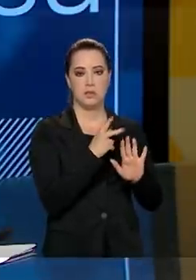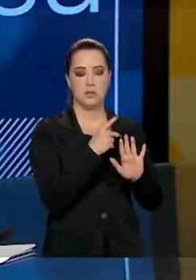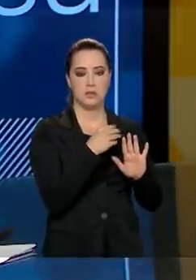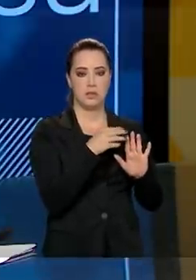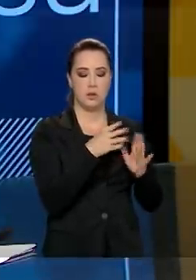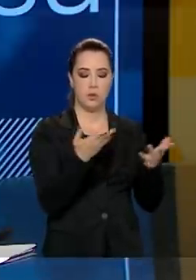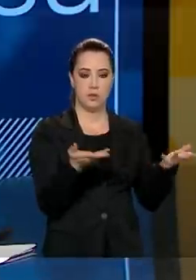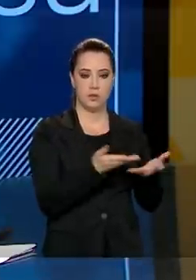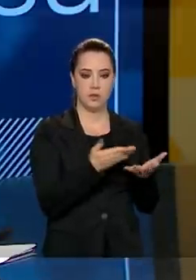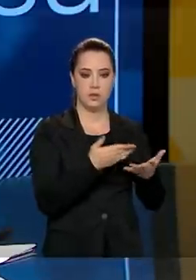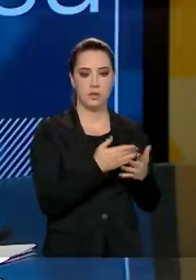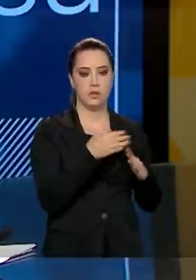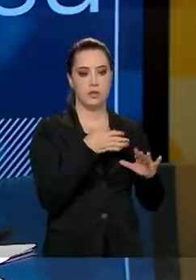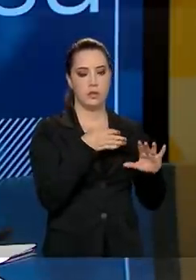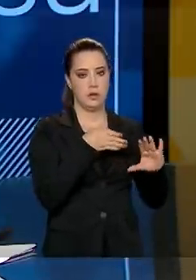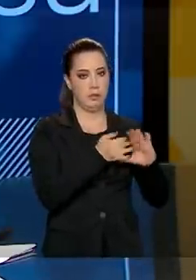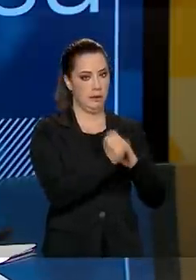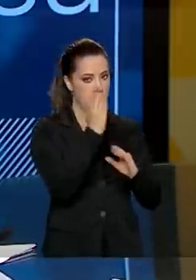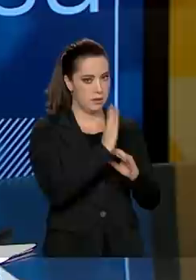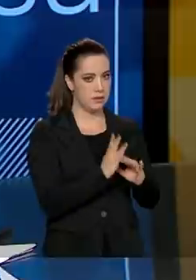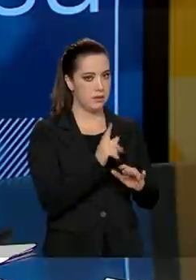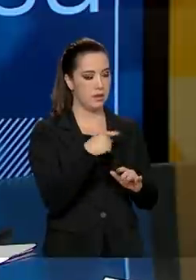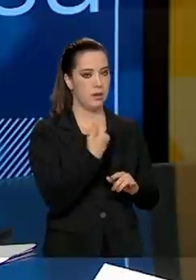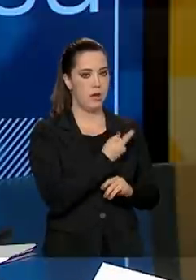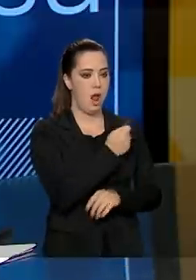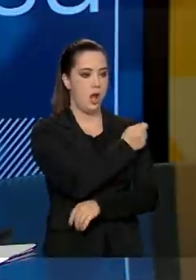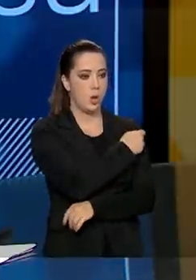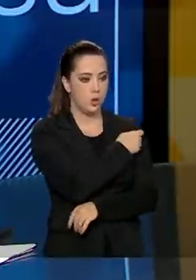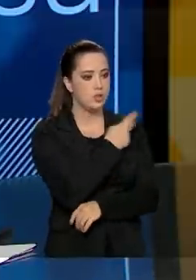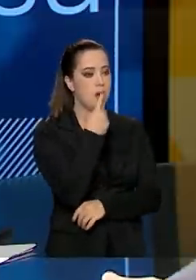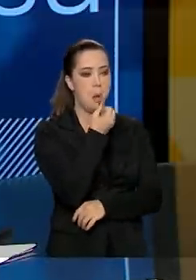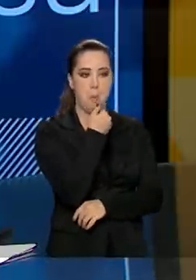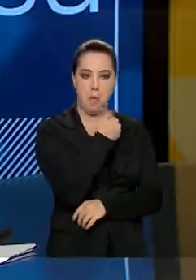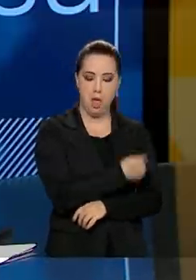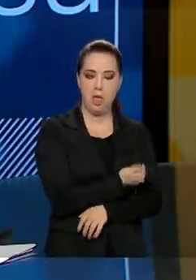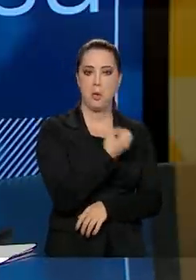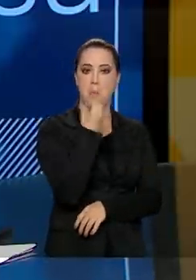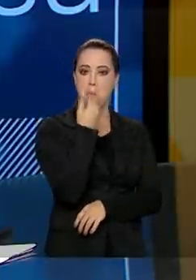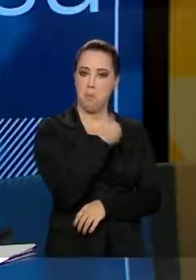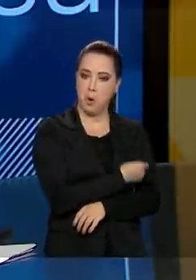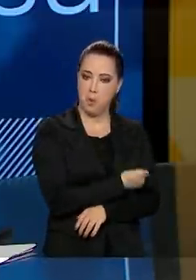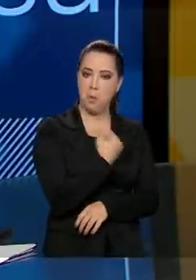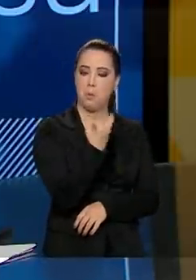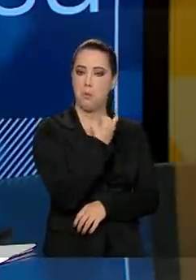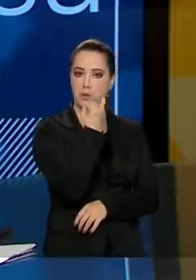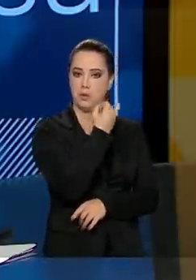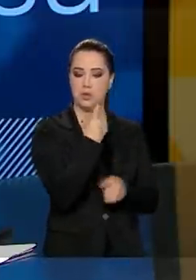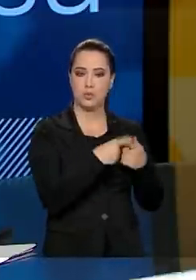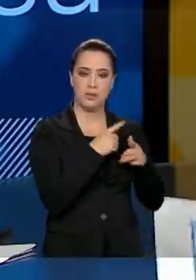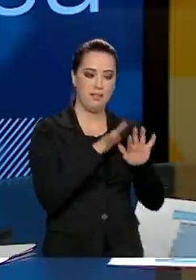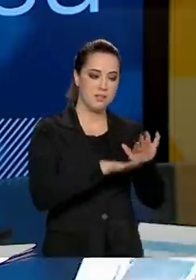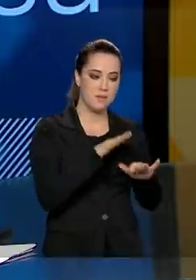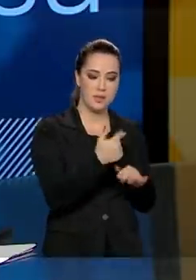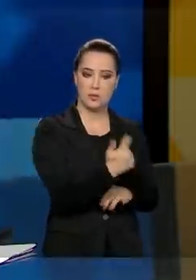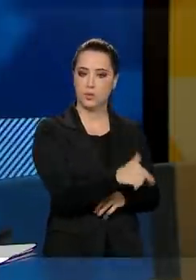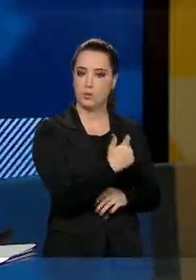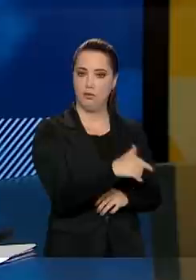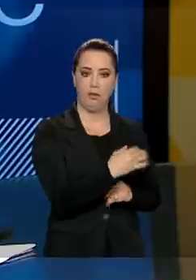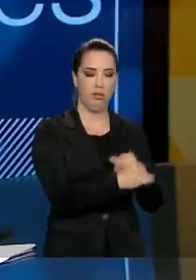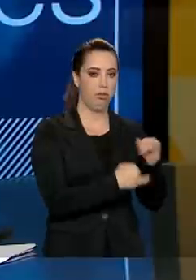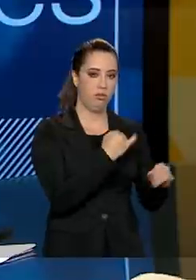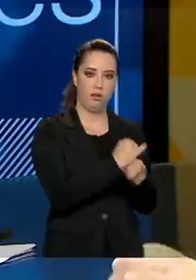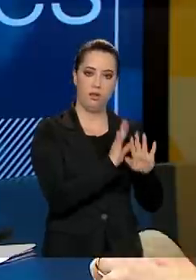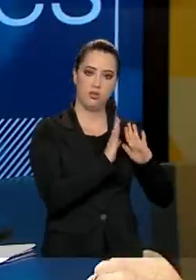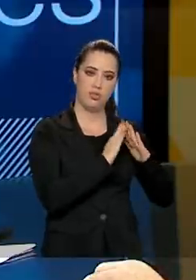pela EBC, alunos elogiando a iniciativa e dizendo que isso é importante, porque, em muitos casos, eles não